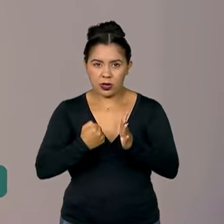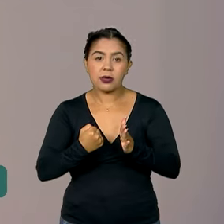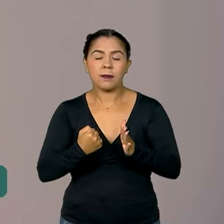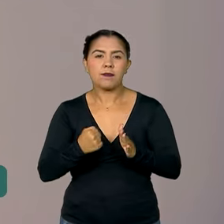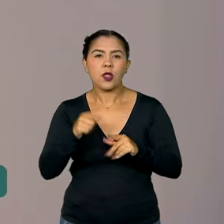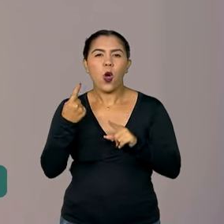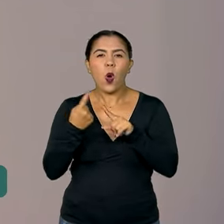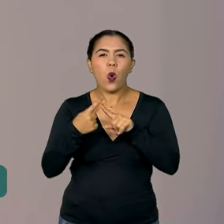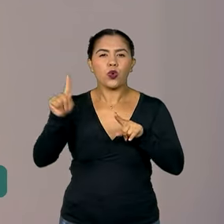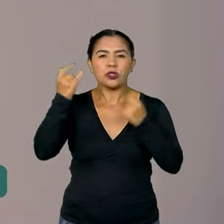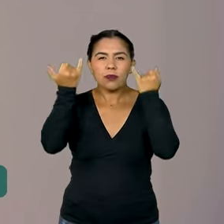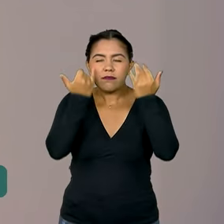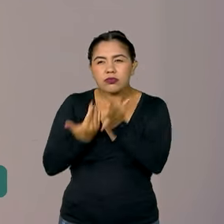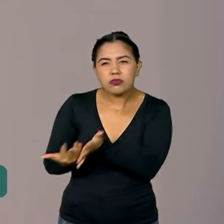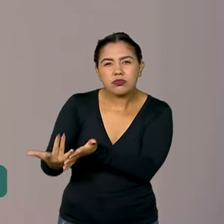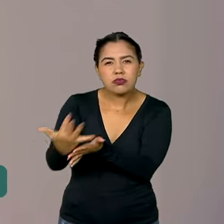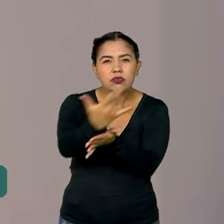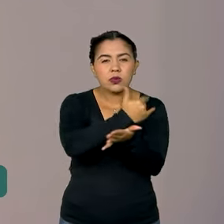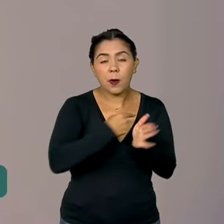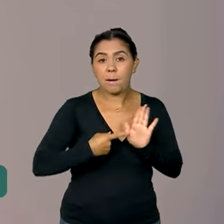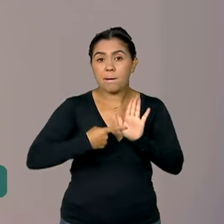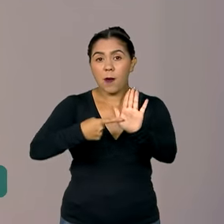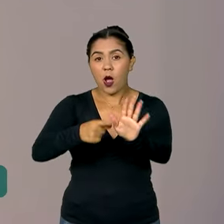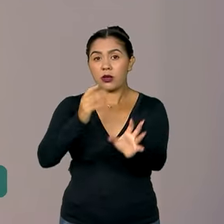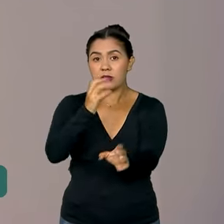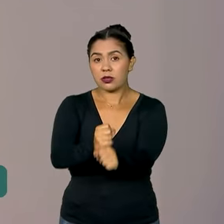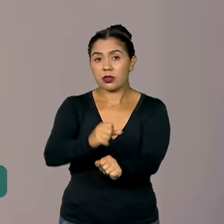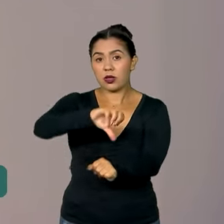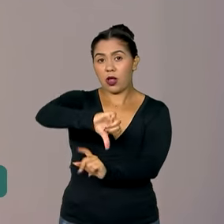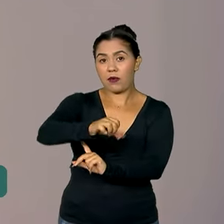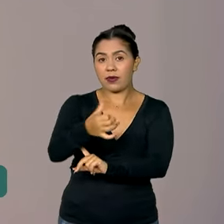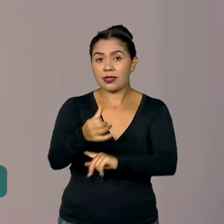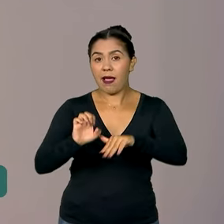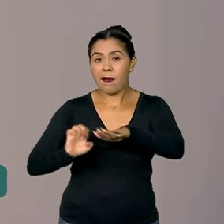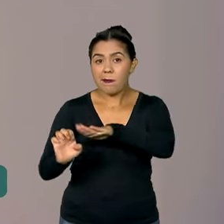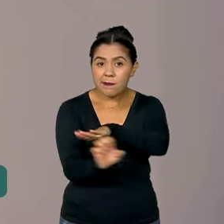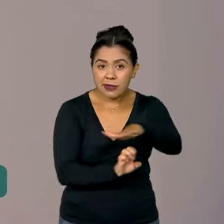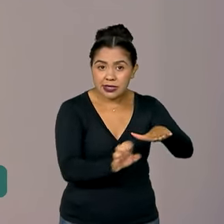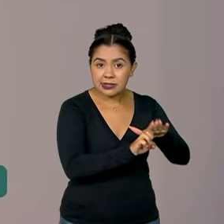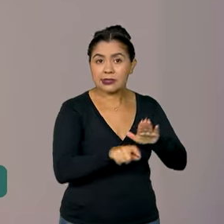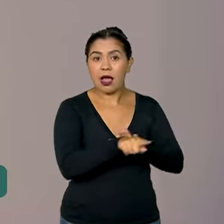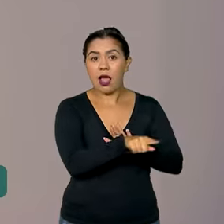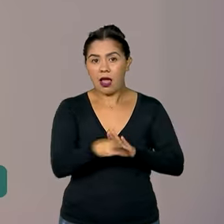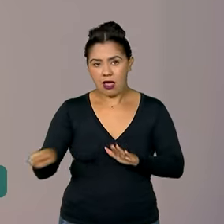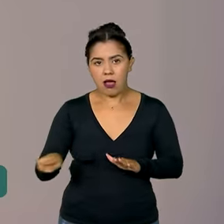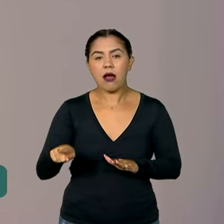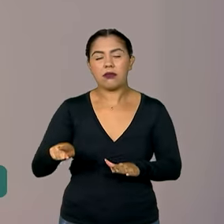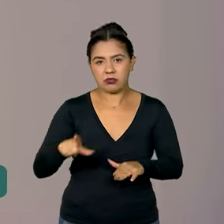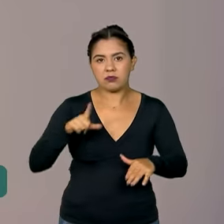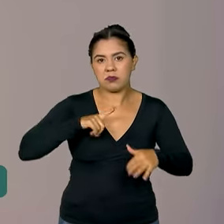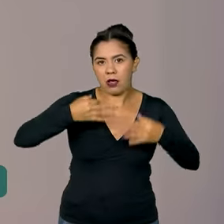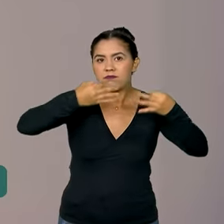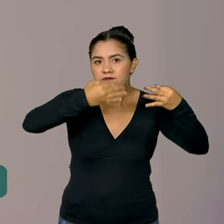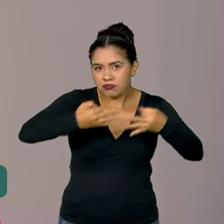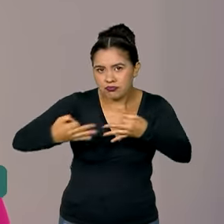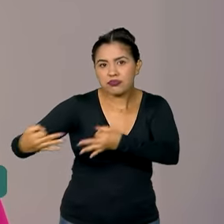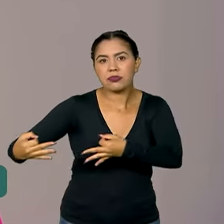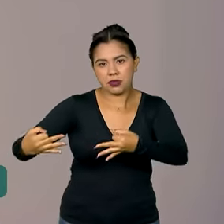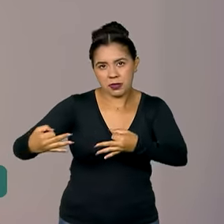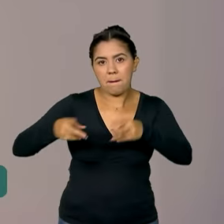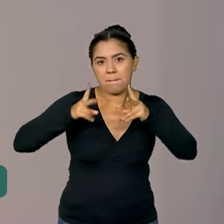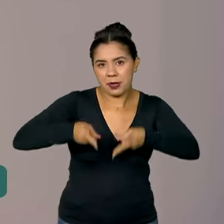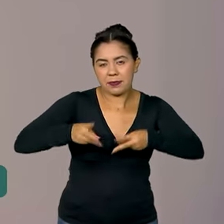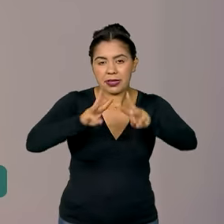balanço do Ministério mostra que 96 empresas são consideradas aptas a permanecer no ar. Para